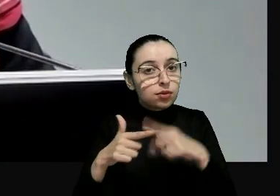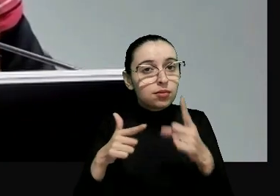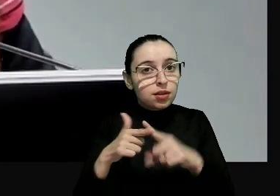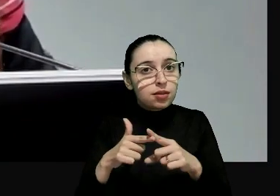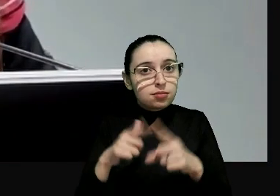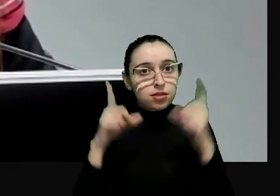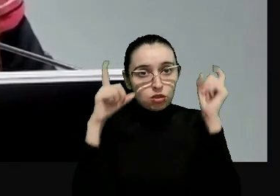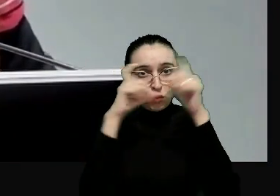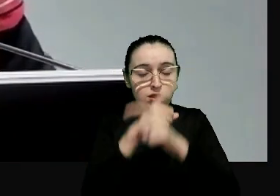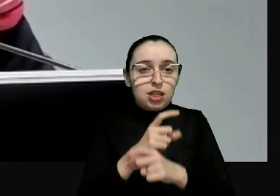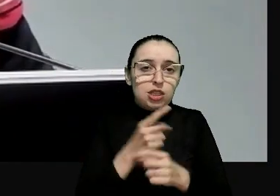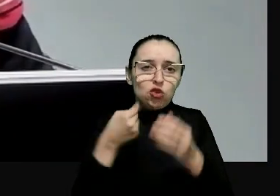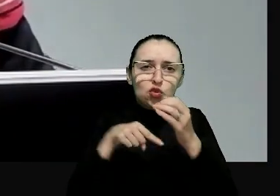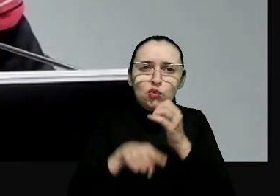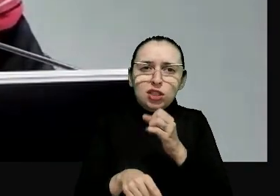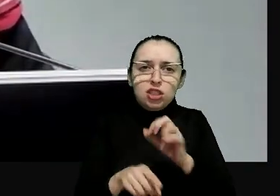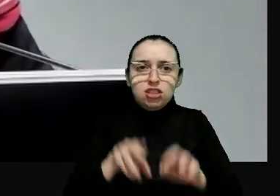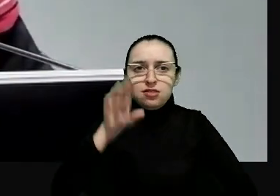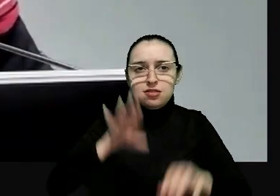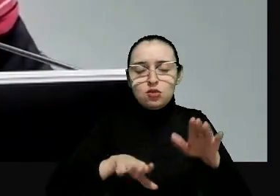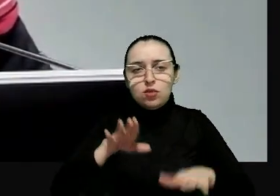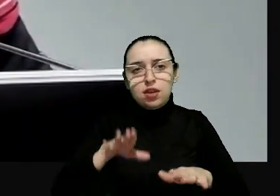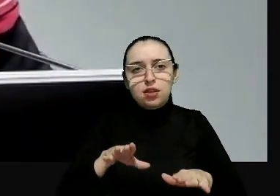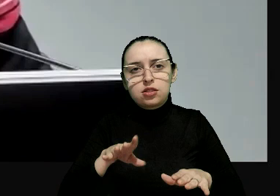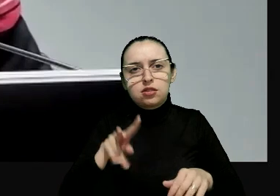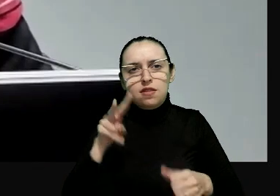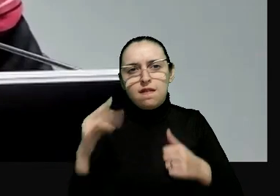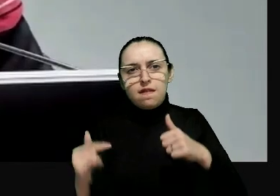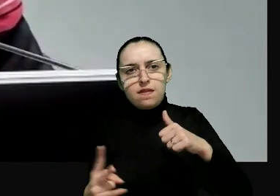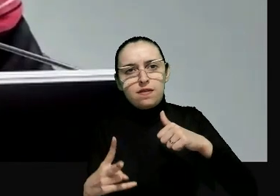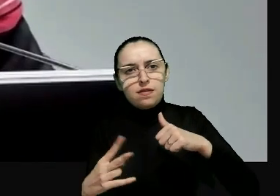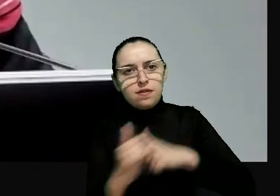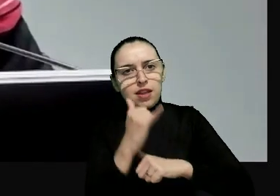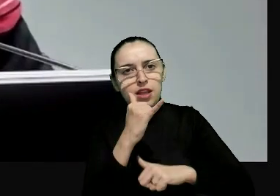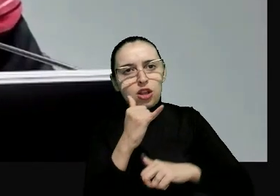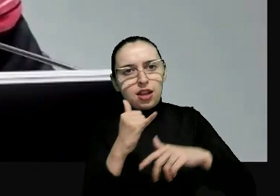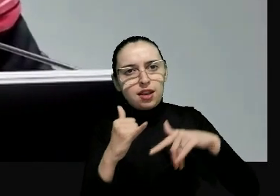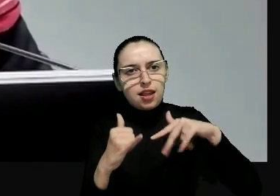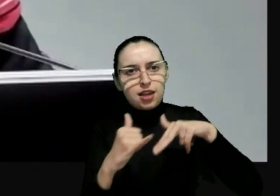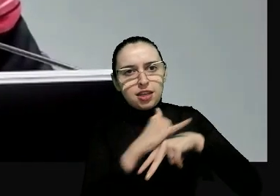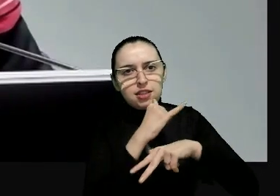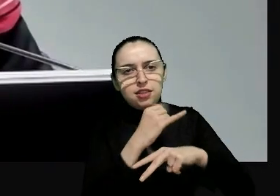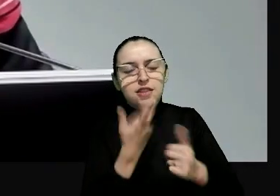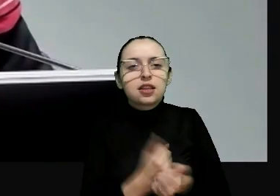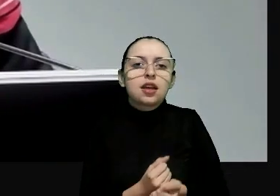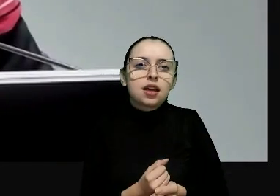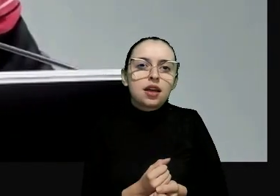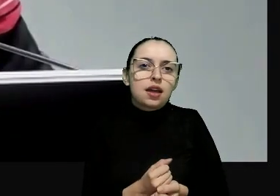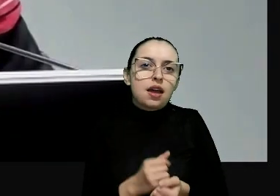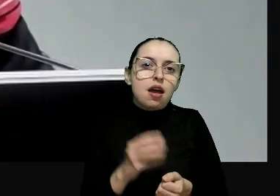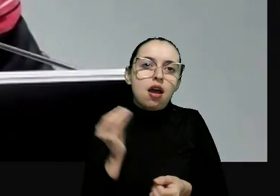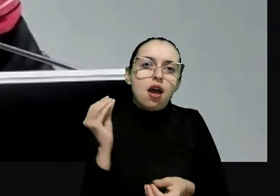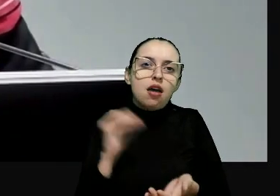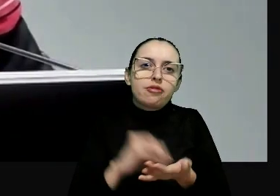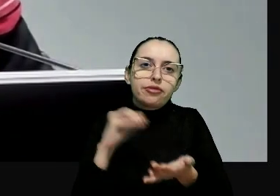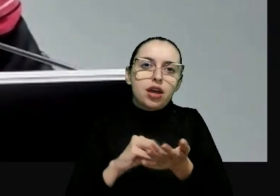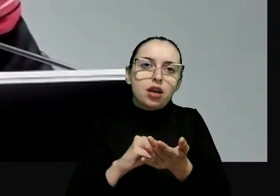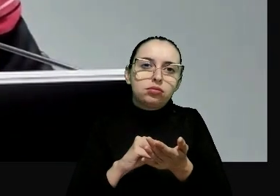a profunda desigualdade, a violência epidêmica e, ainda, por vezes, um déficit